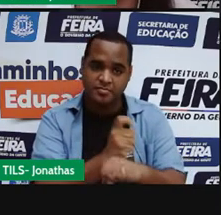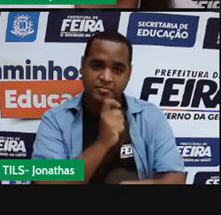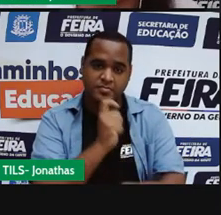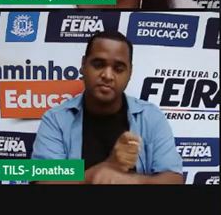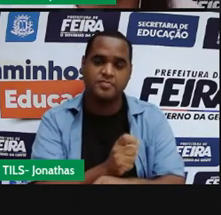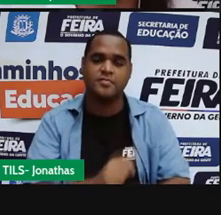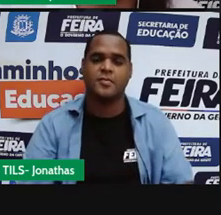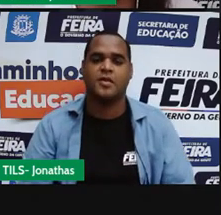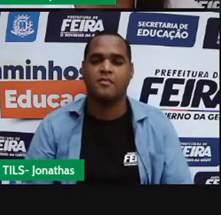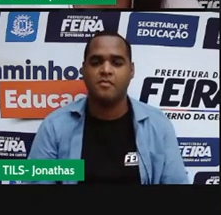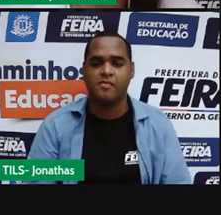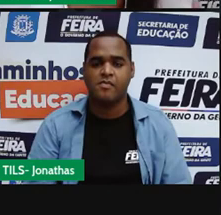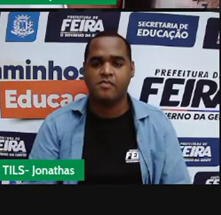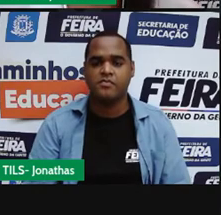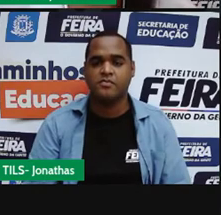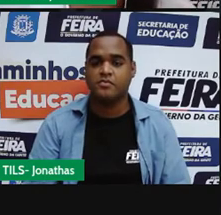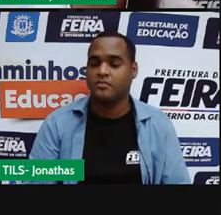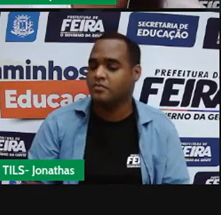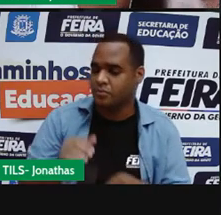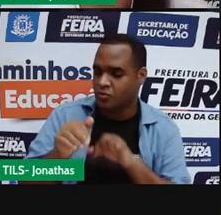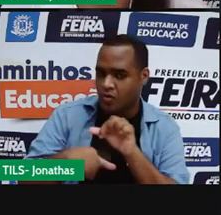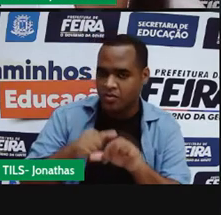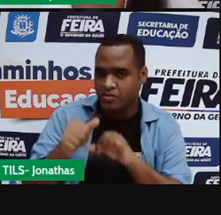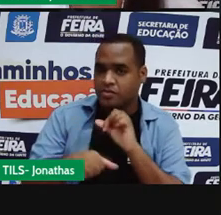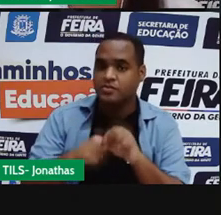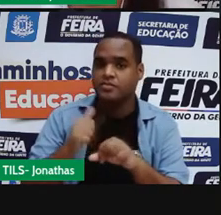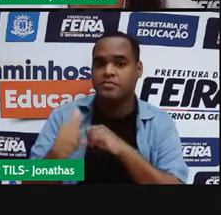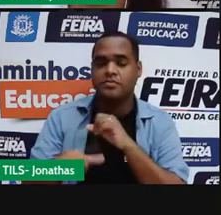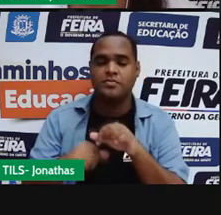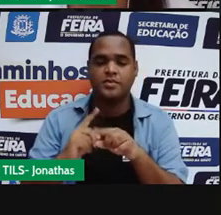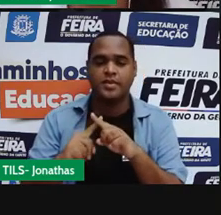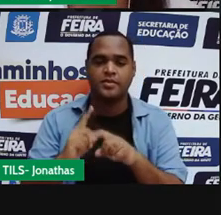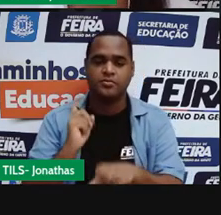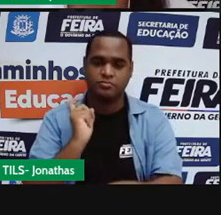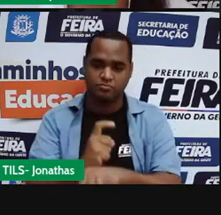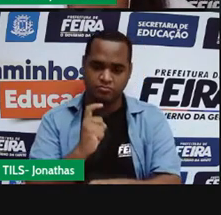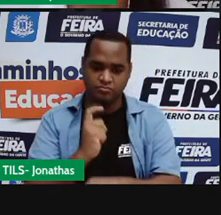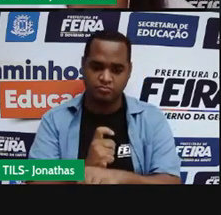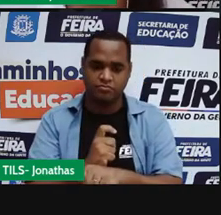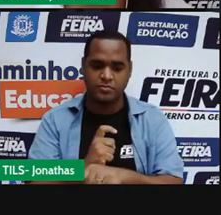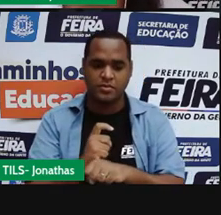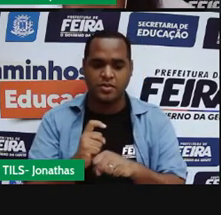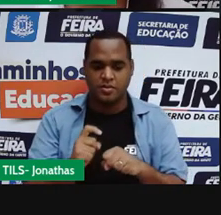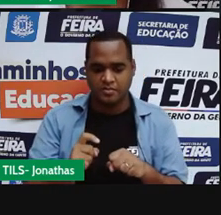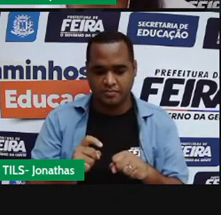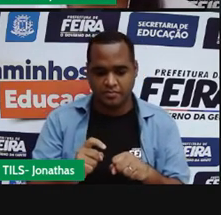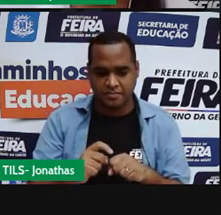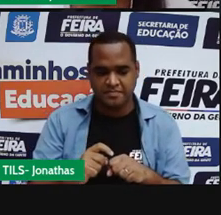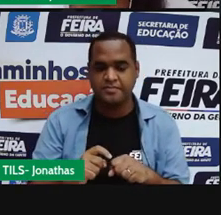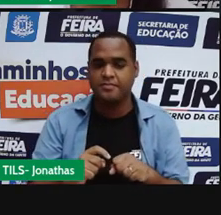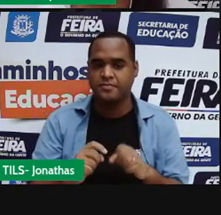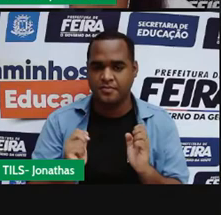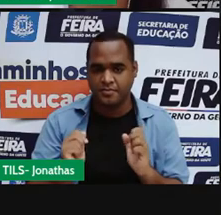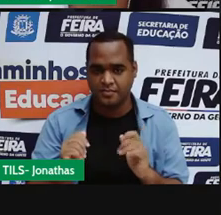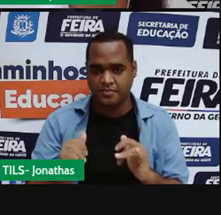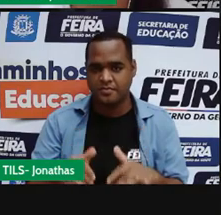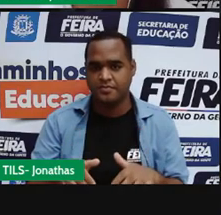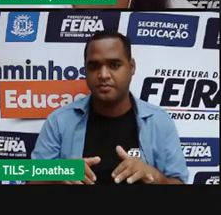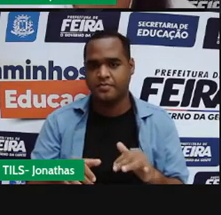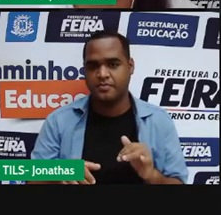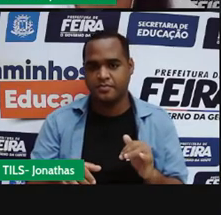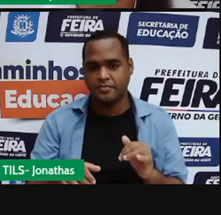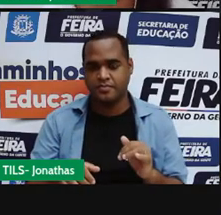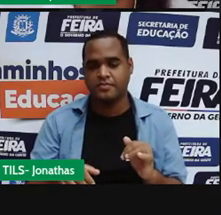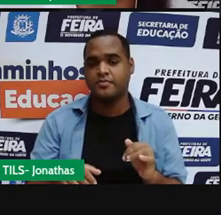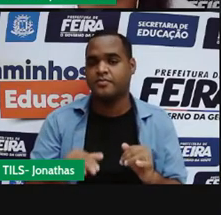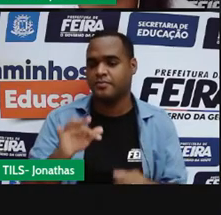solidificação. Passou do estado líquido para o estado sólido. No segundo exemplo, que é o picolé derretendo, a gente tem uma